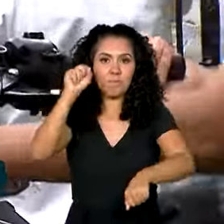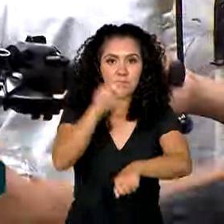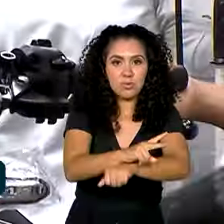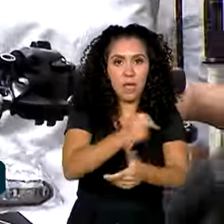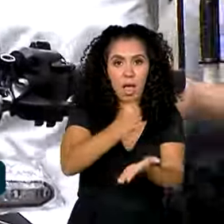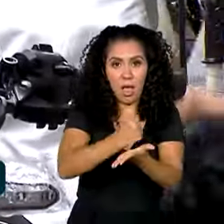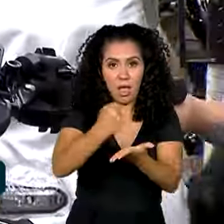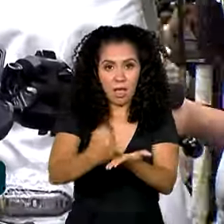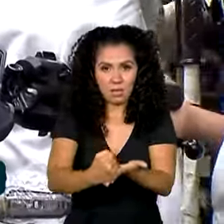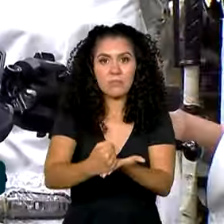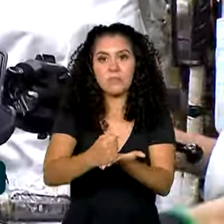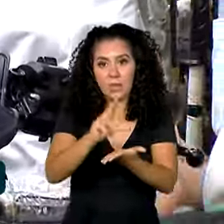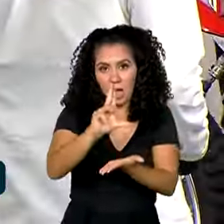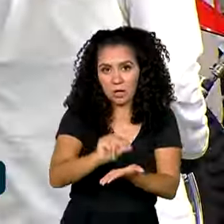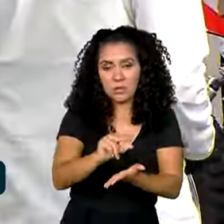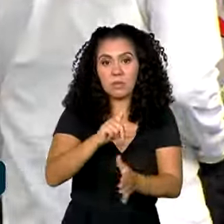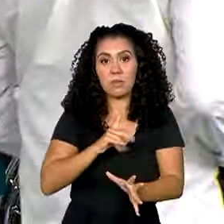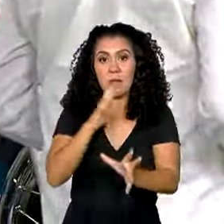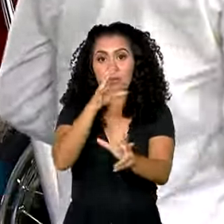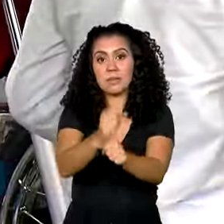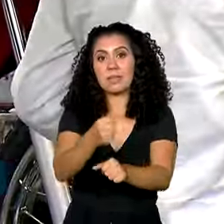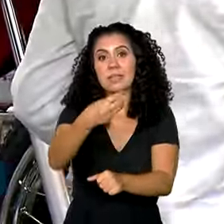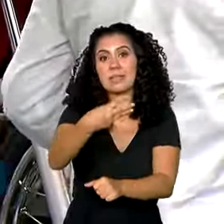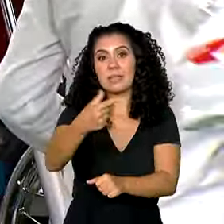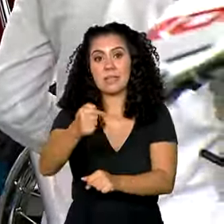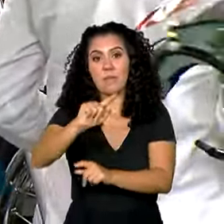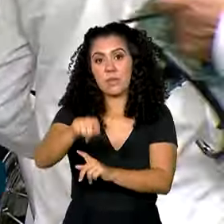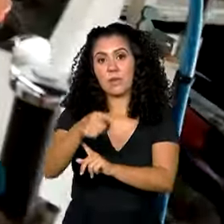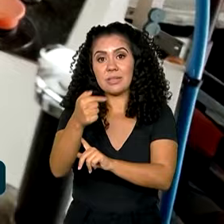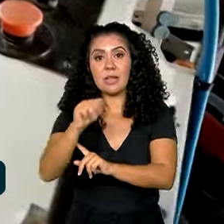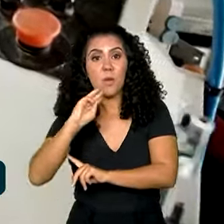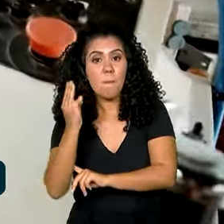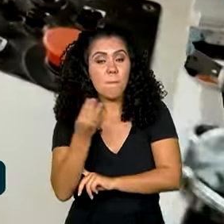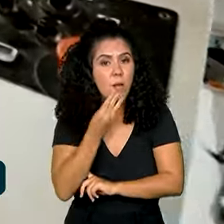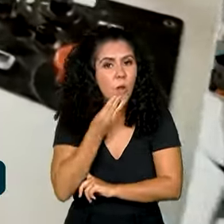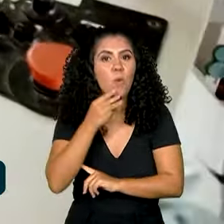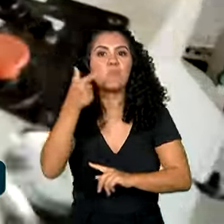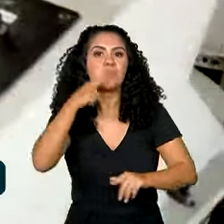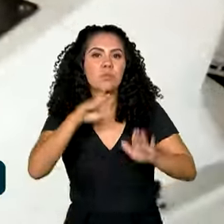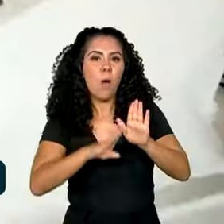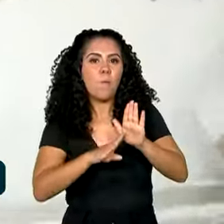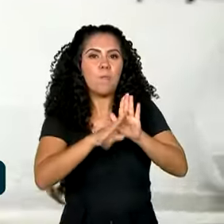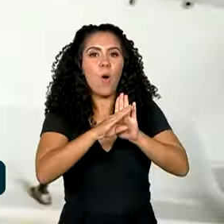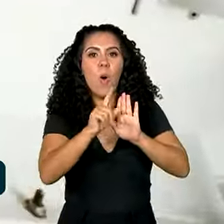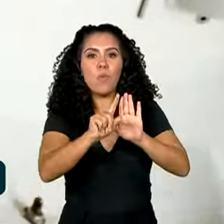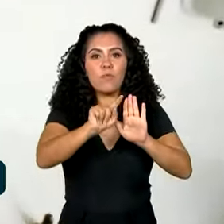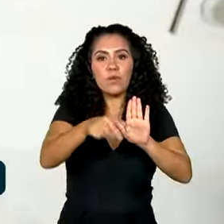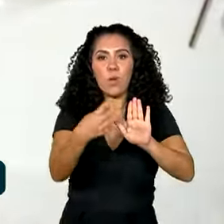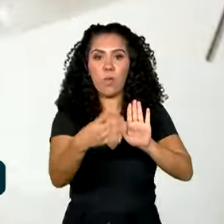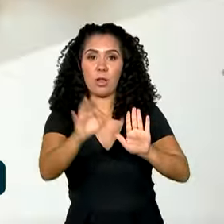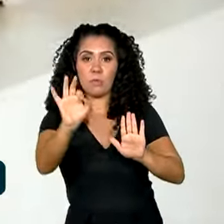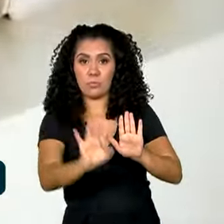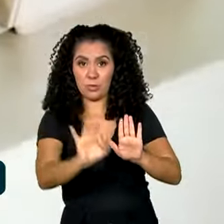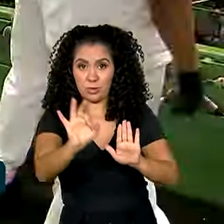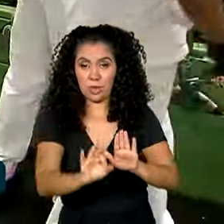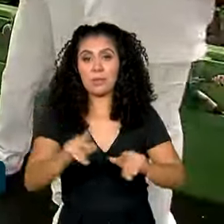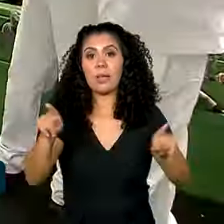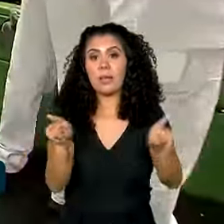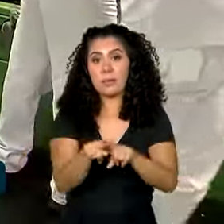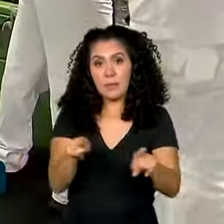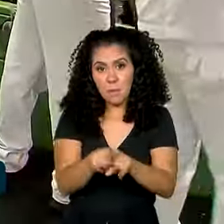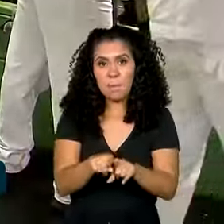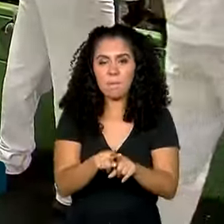privado chegou a 37,7 milhões, com alta de 1,4%. Já o